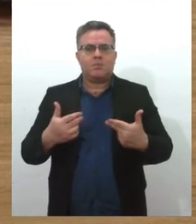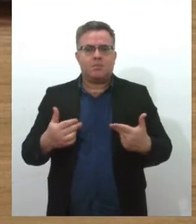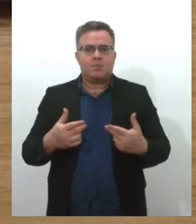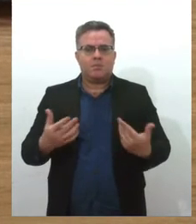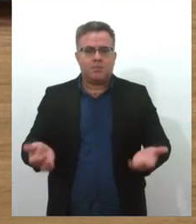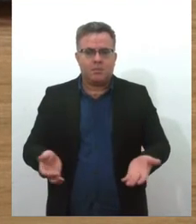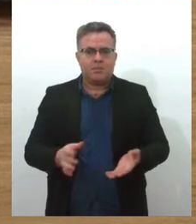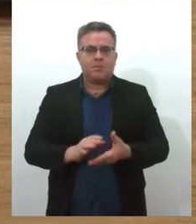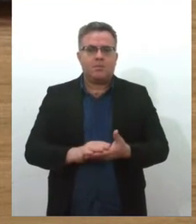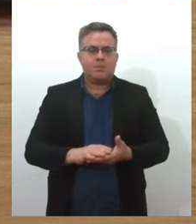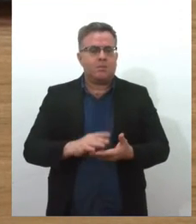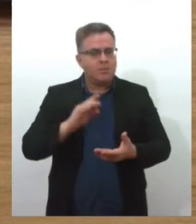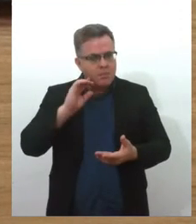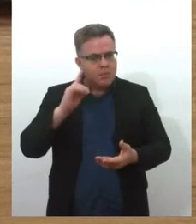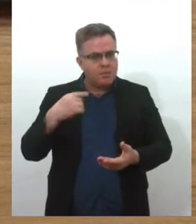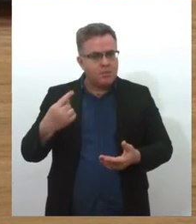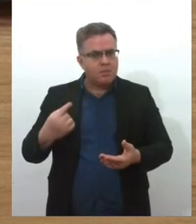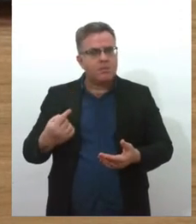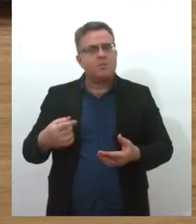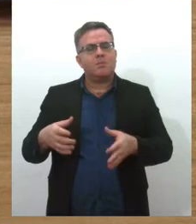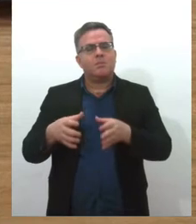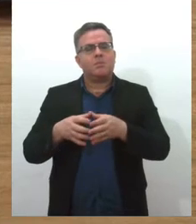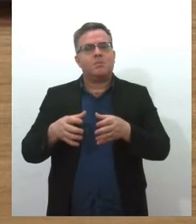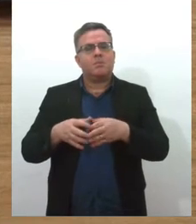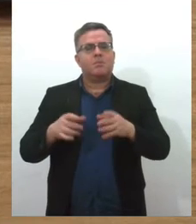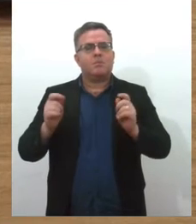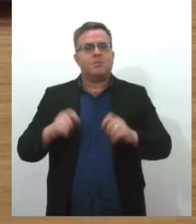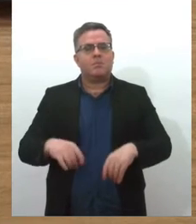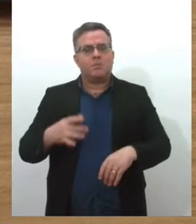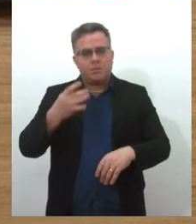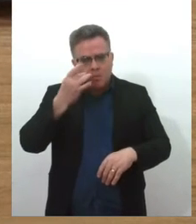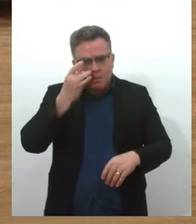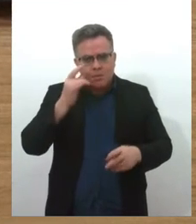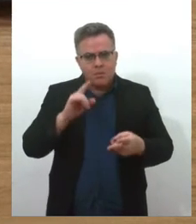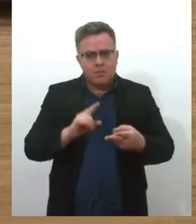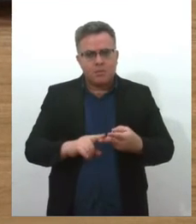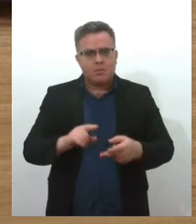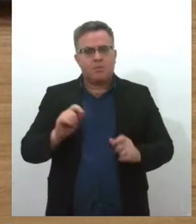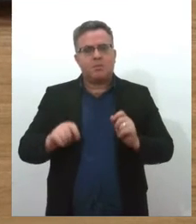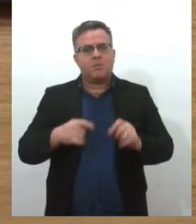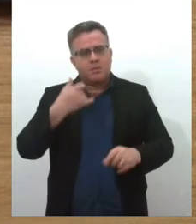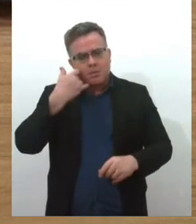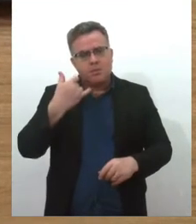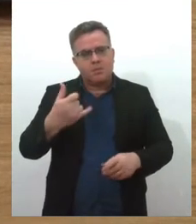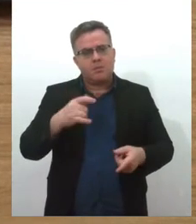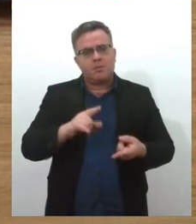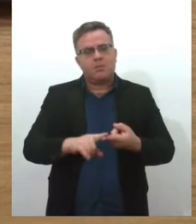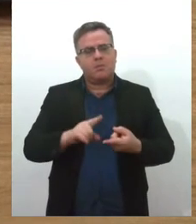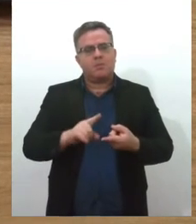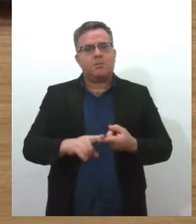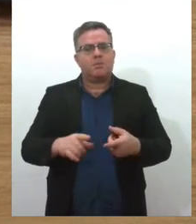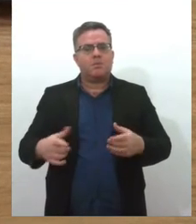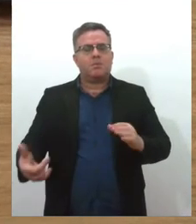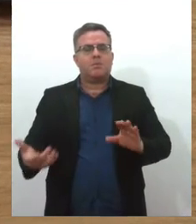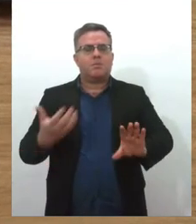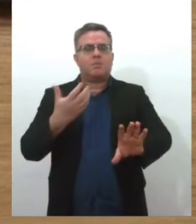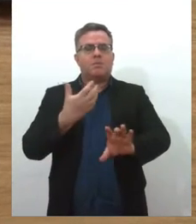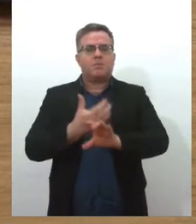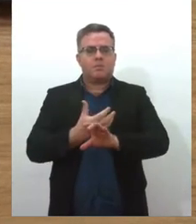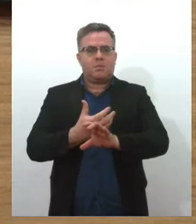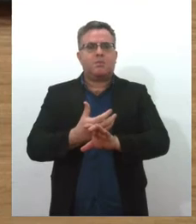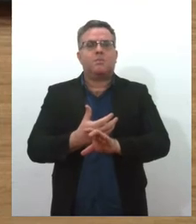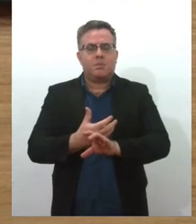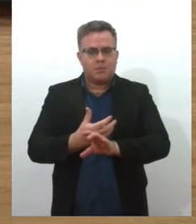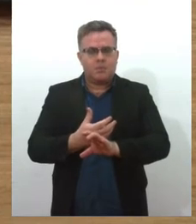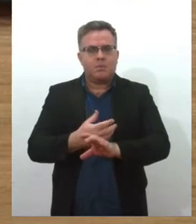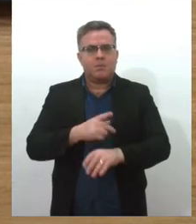A Defensoria atenderá a população de forma presencial, por telefone e por videoconferência, incluindo